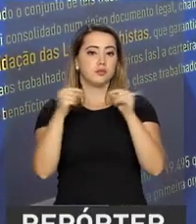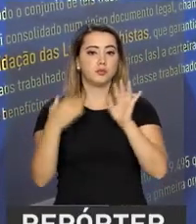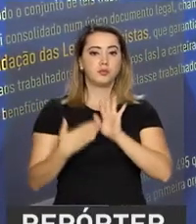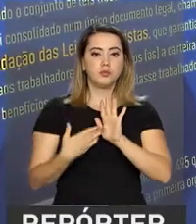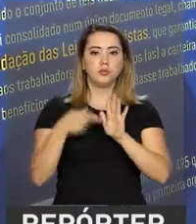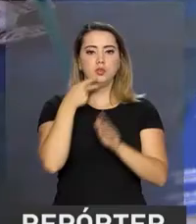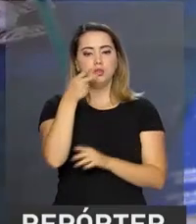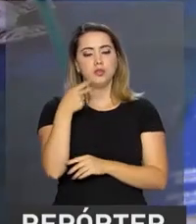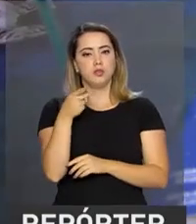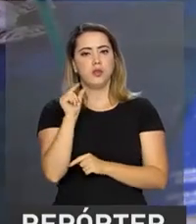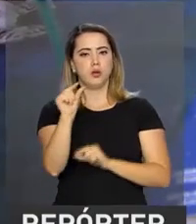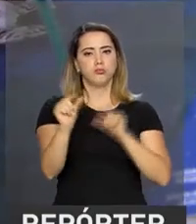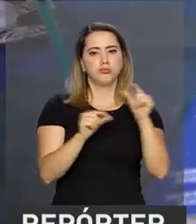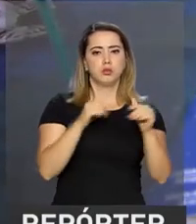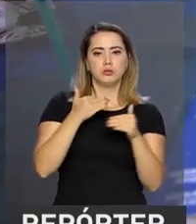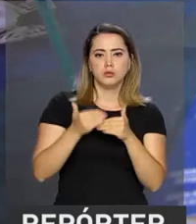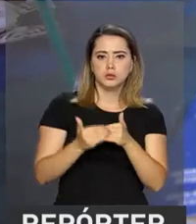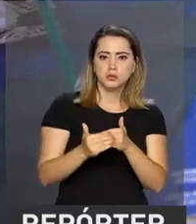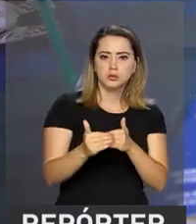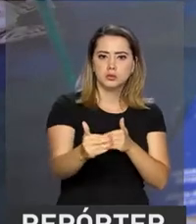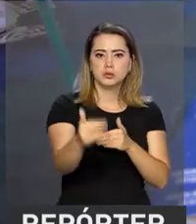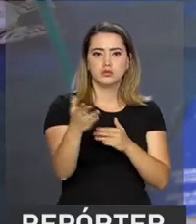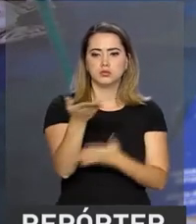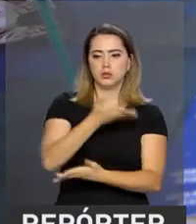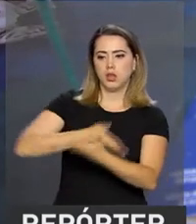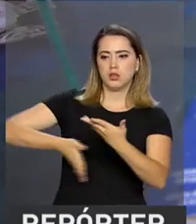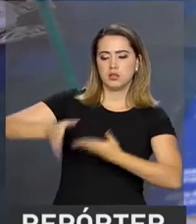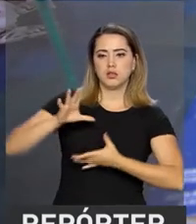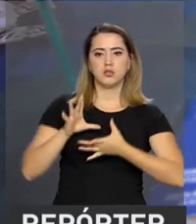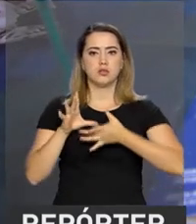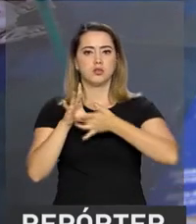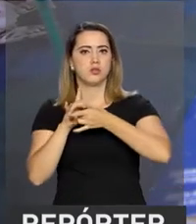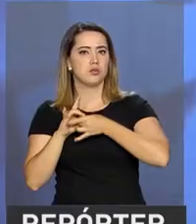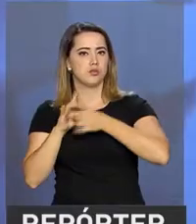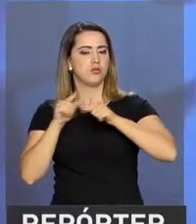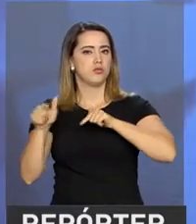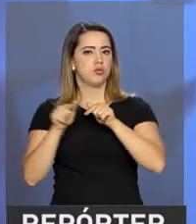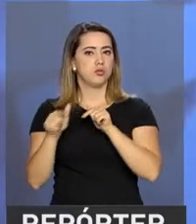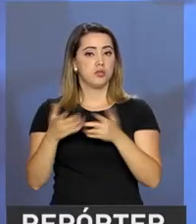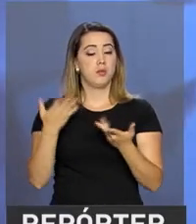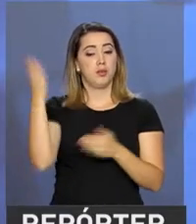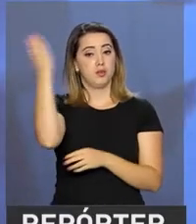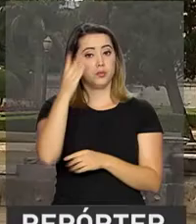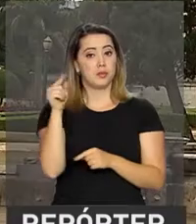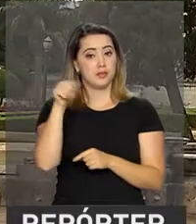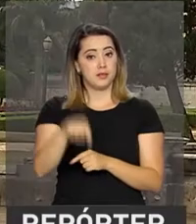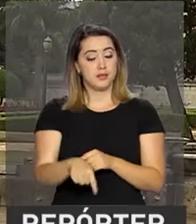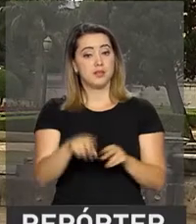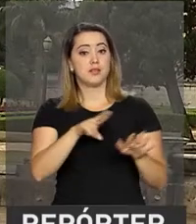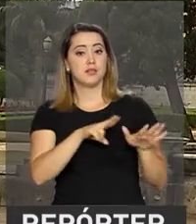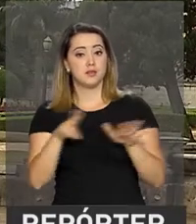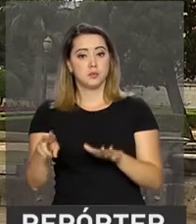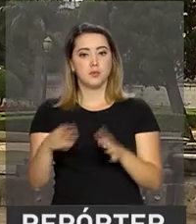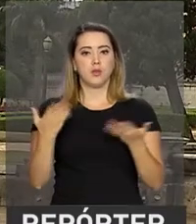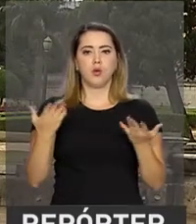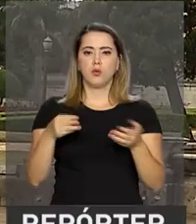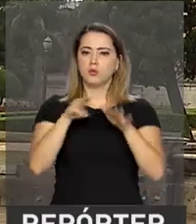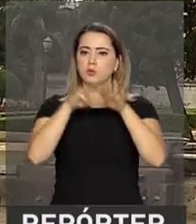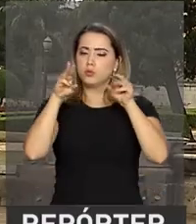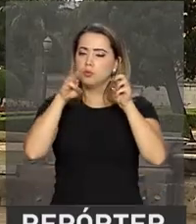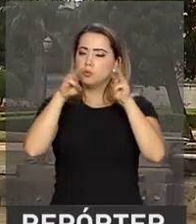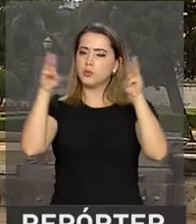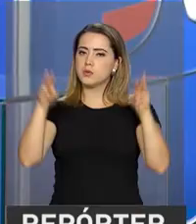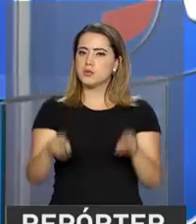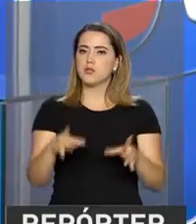que conta um pouco da evolução das relações de trabalho no país. E nesta semana, os museus estão